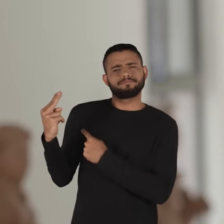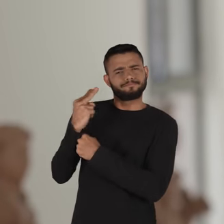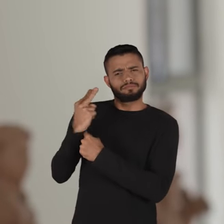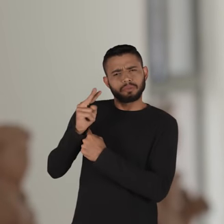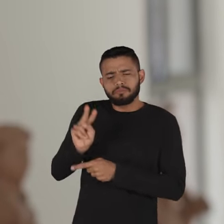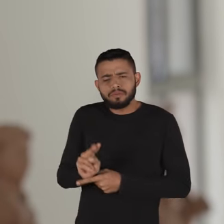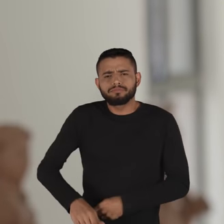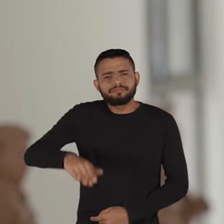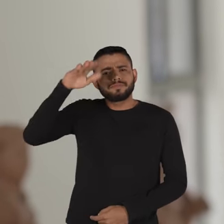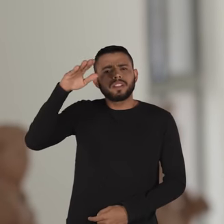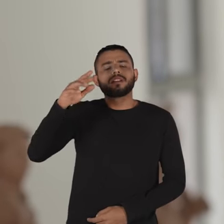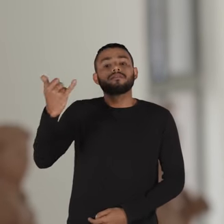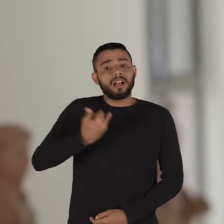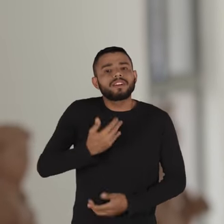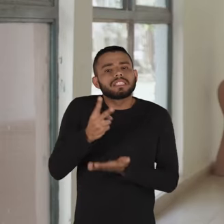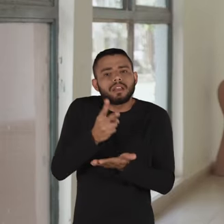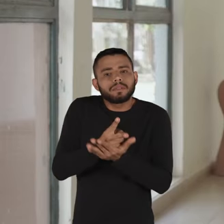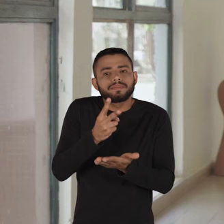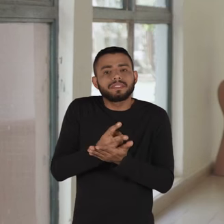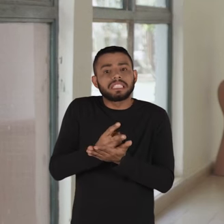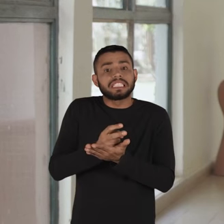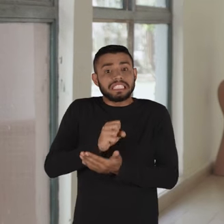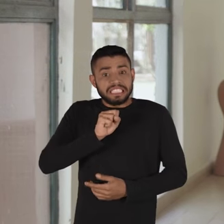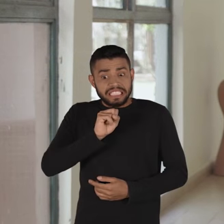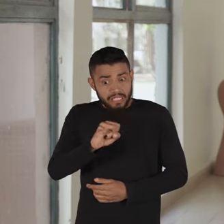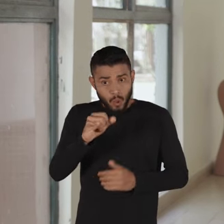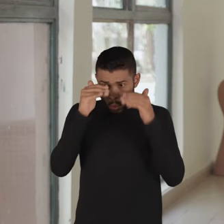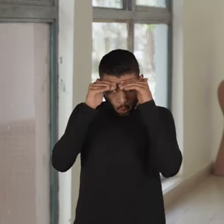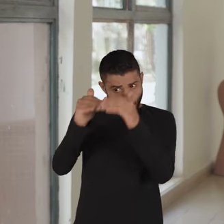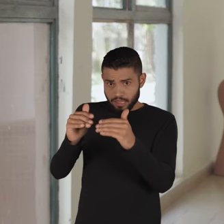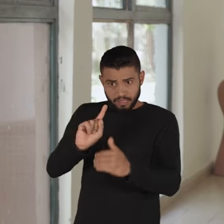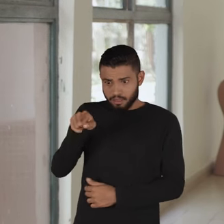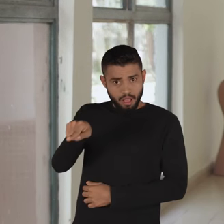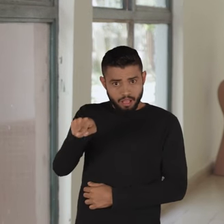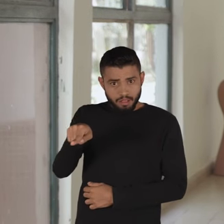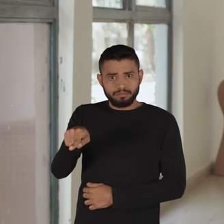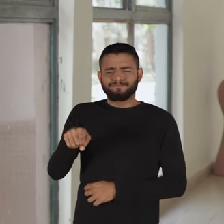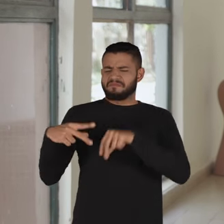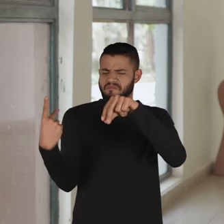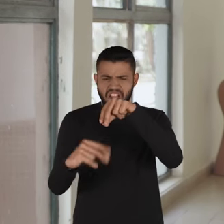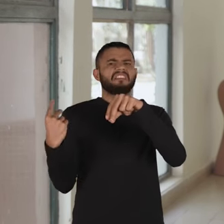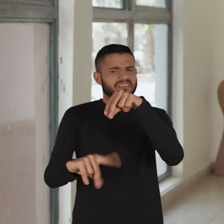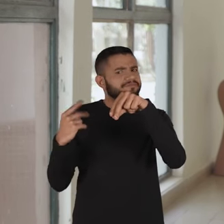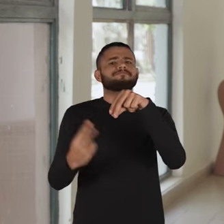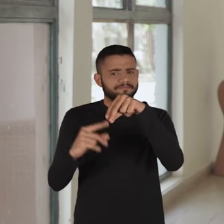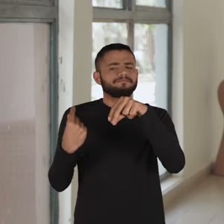nos criou, ele sempre dizia, se não fizesse o que ele mandasse fazer,